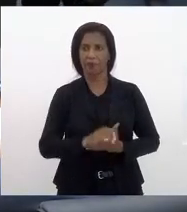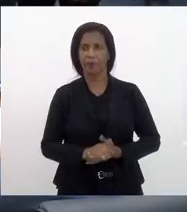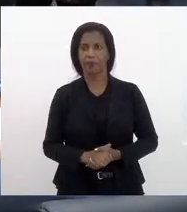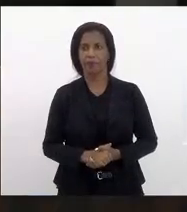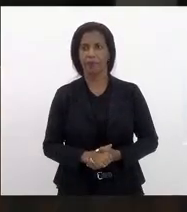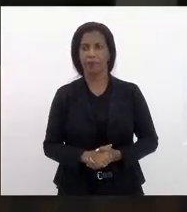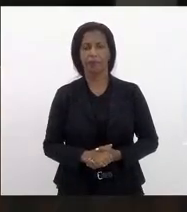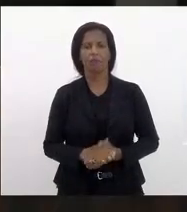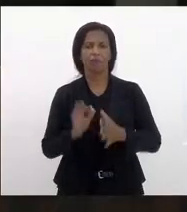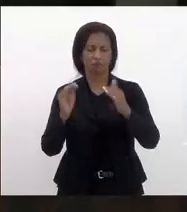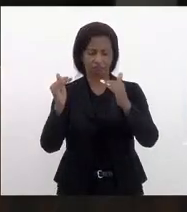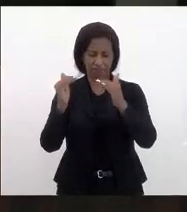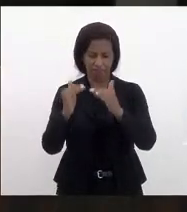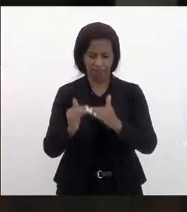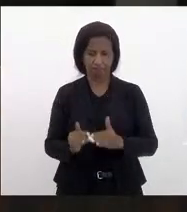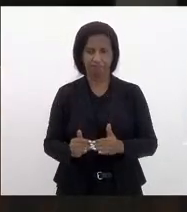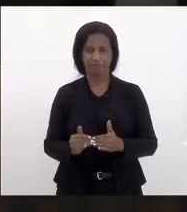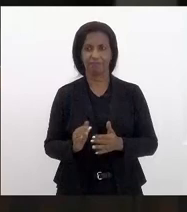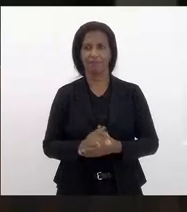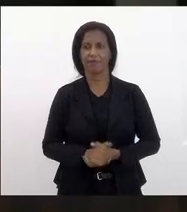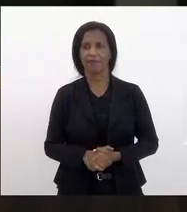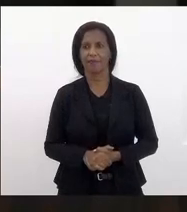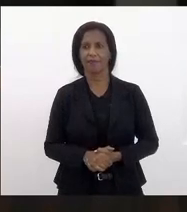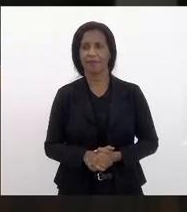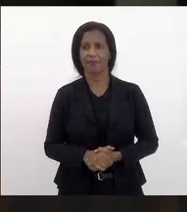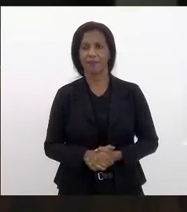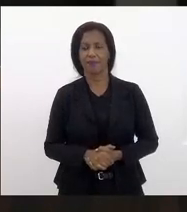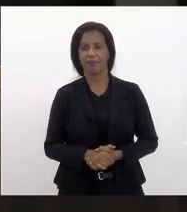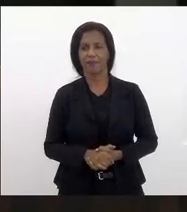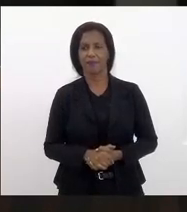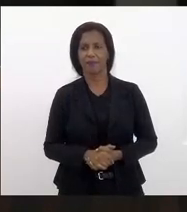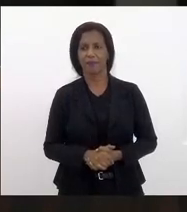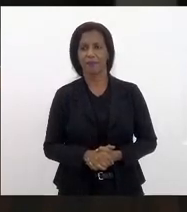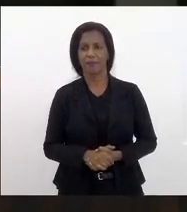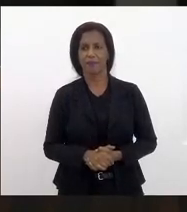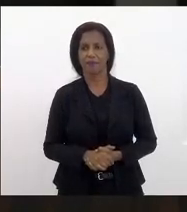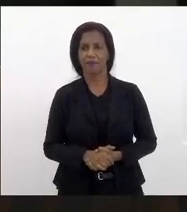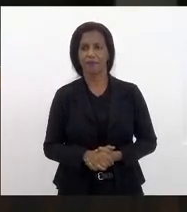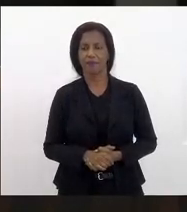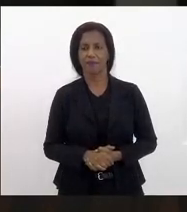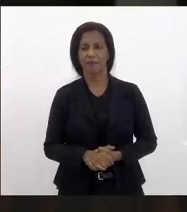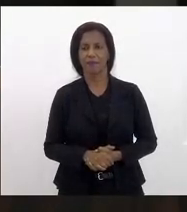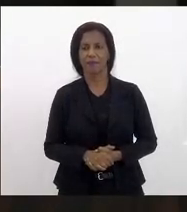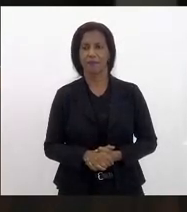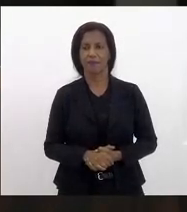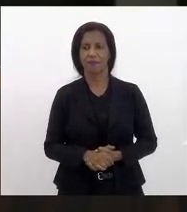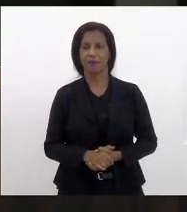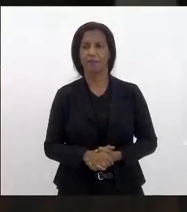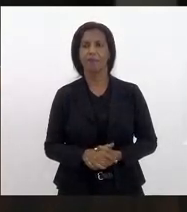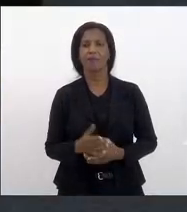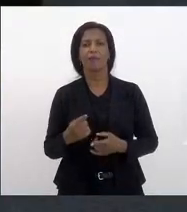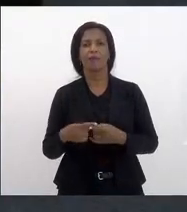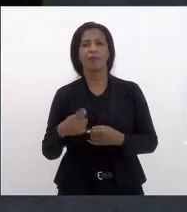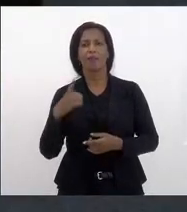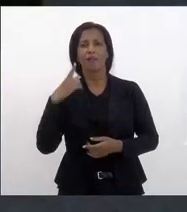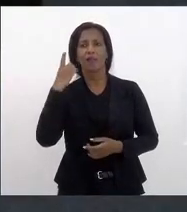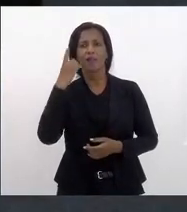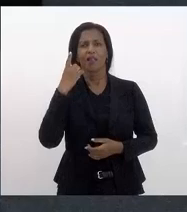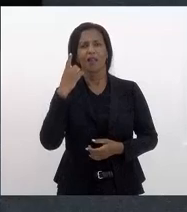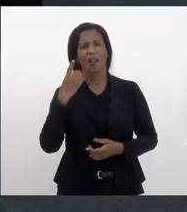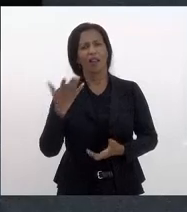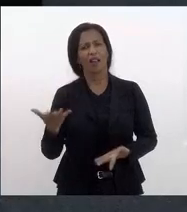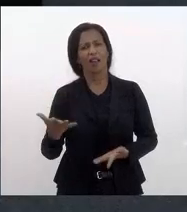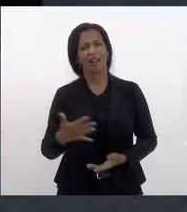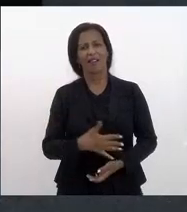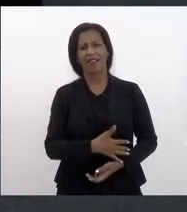devidamente justificada a ausência da deputada Marta Rocha. Pois não, deputado? Jair, que honra.